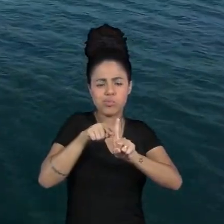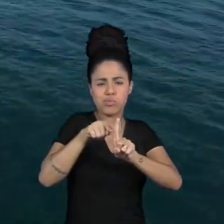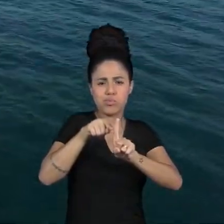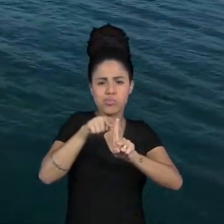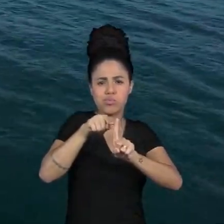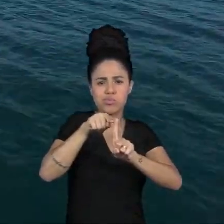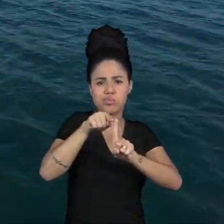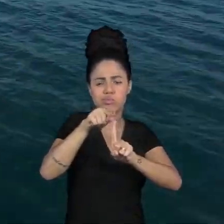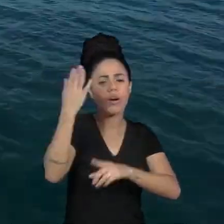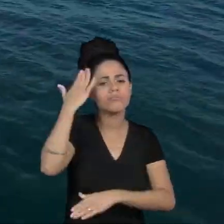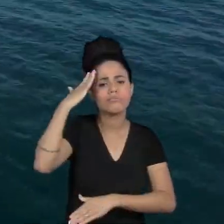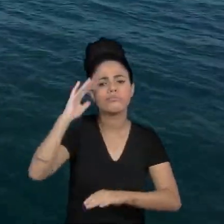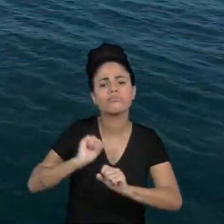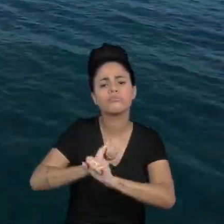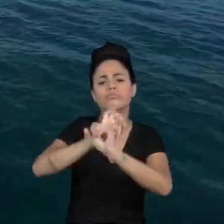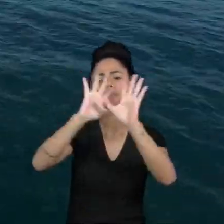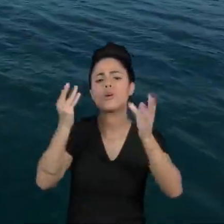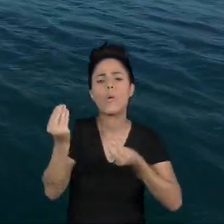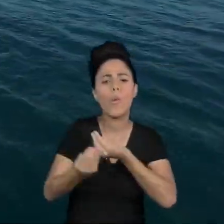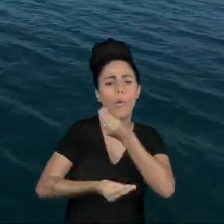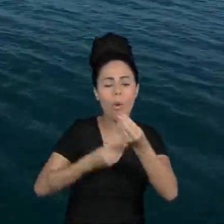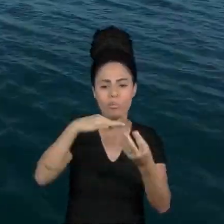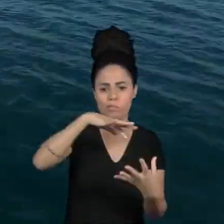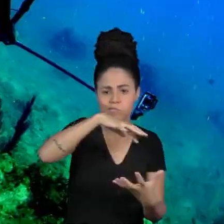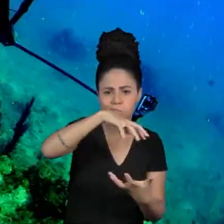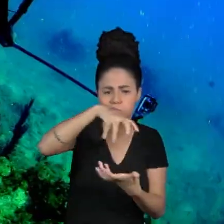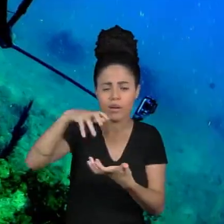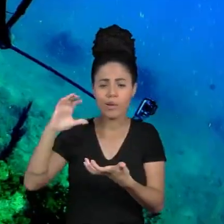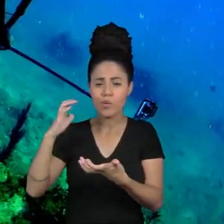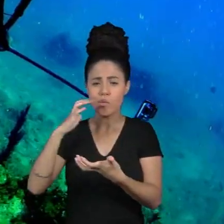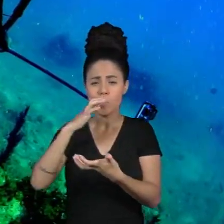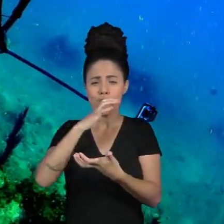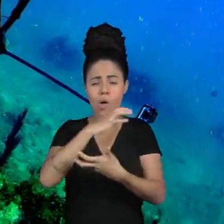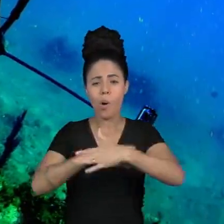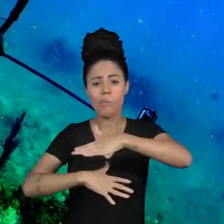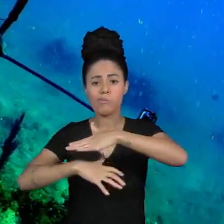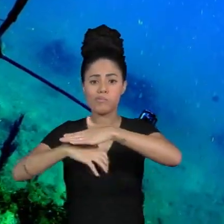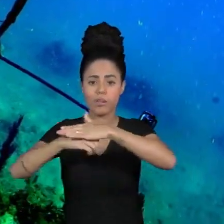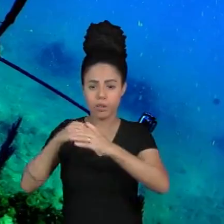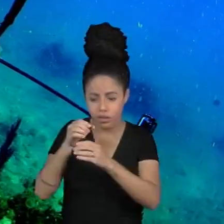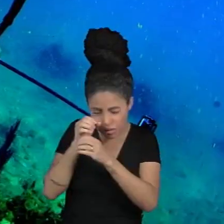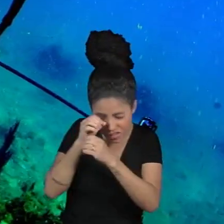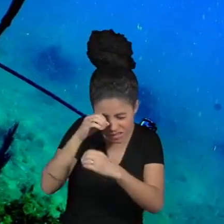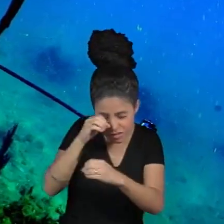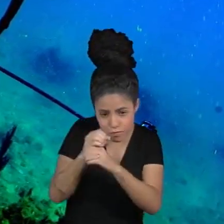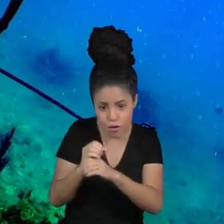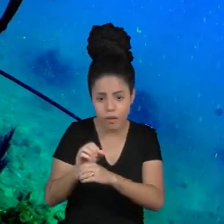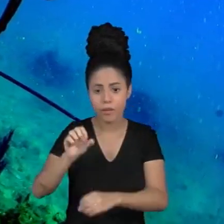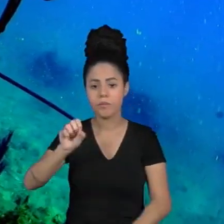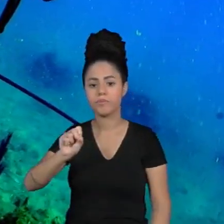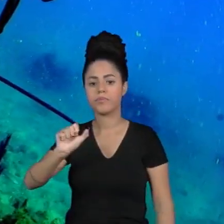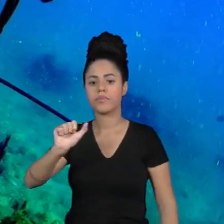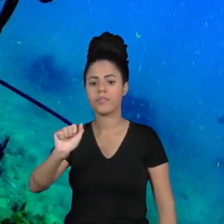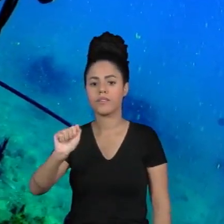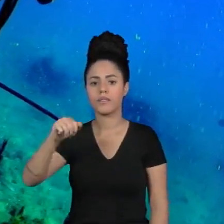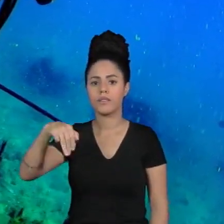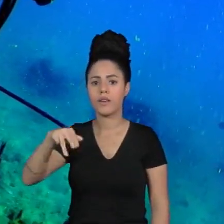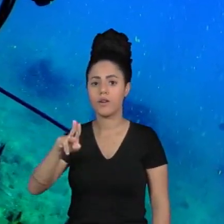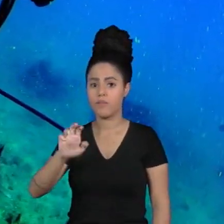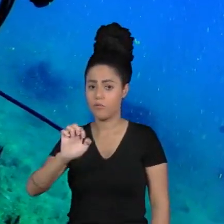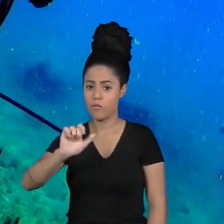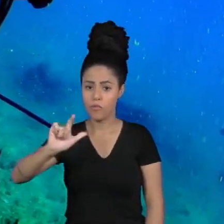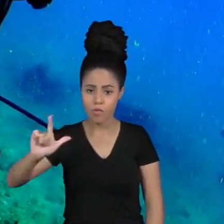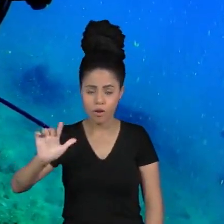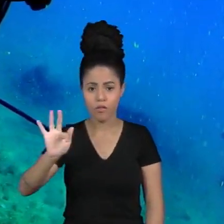entender os efeitos do aquecimento do planeta nos corais o biólogo Samuel de Faria do Centro de Biologia Marinha da